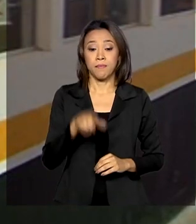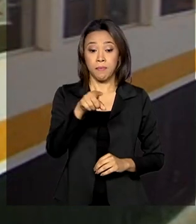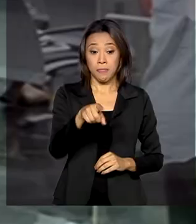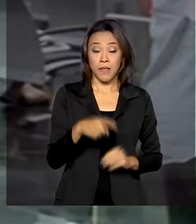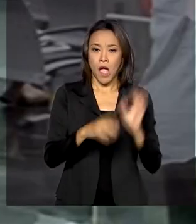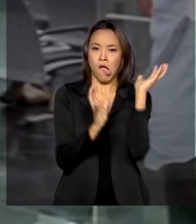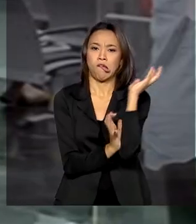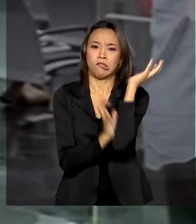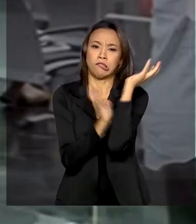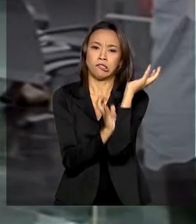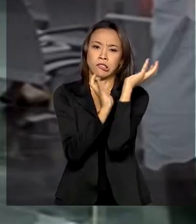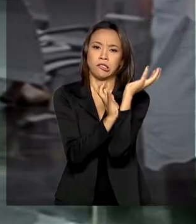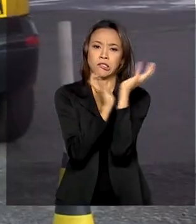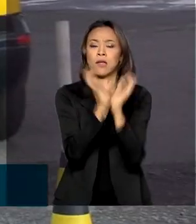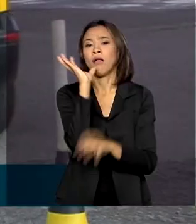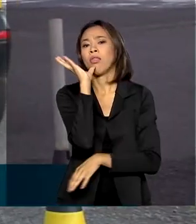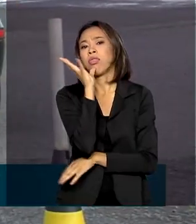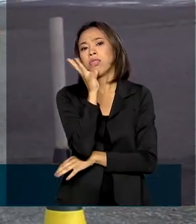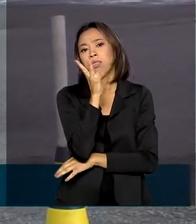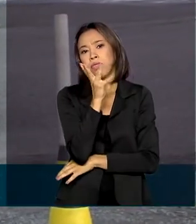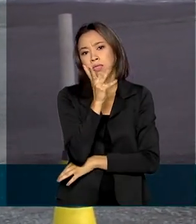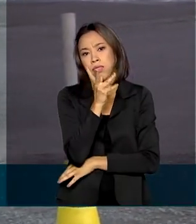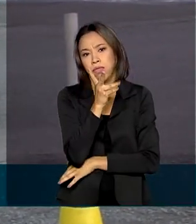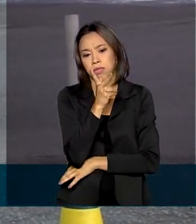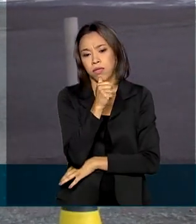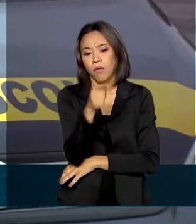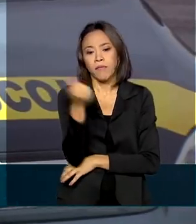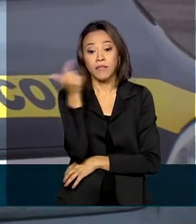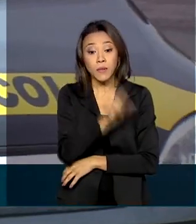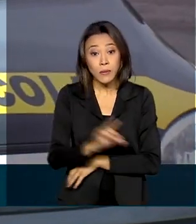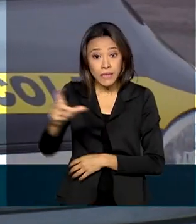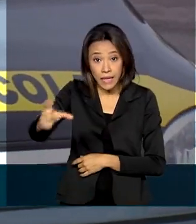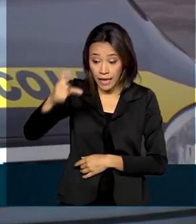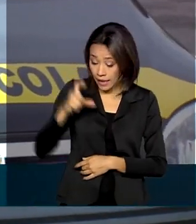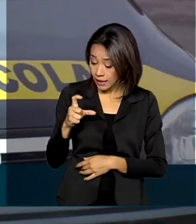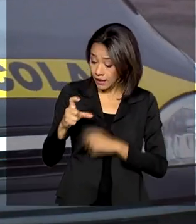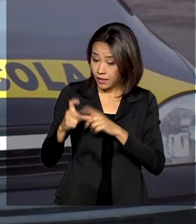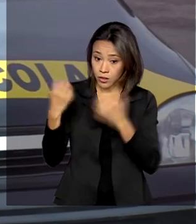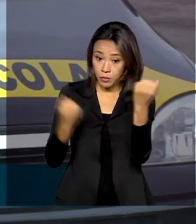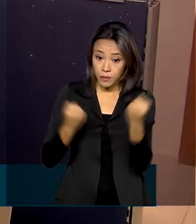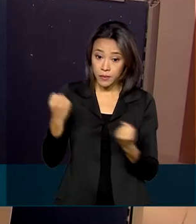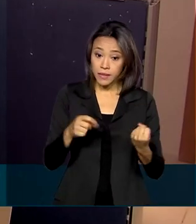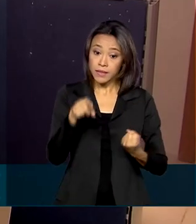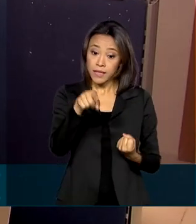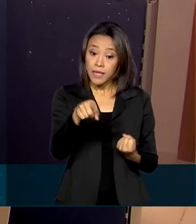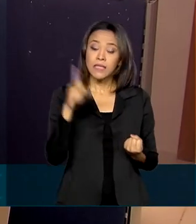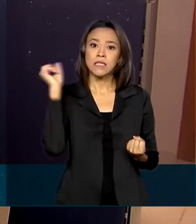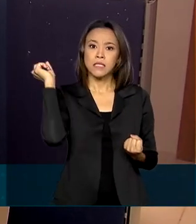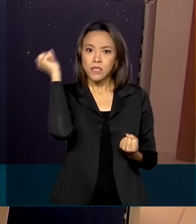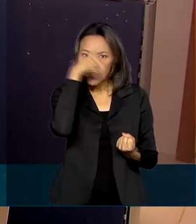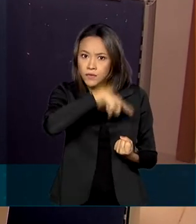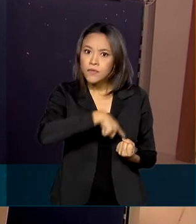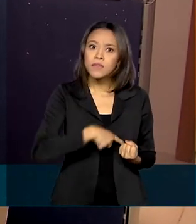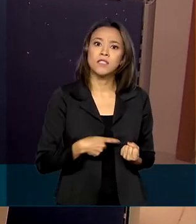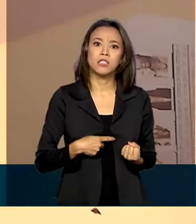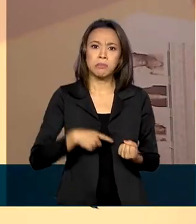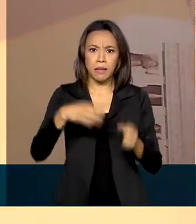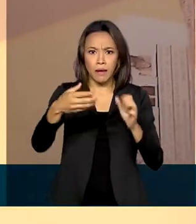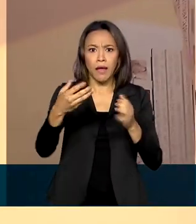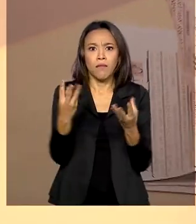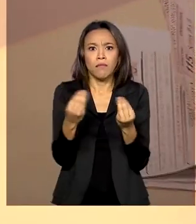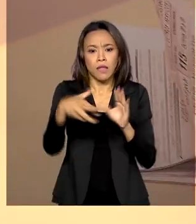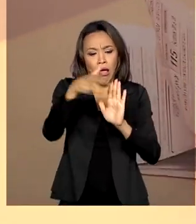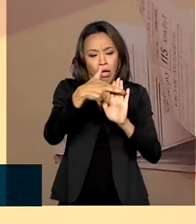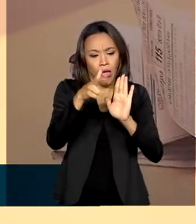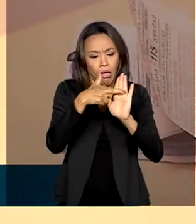Burocracia e lentidão. No processo para tirar a carteira de motorista, a Adriana tem achado mais difícil atender às exigências